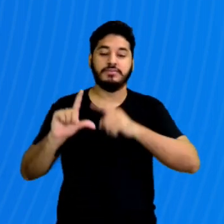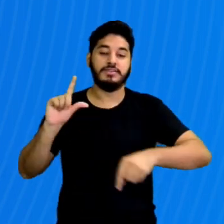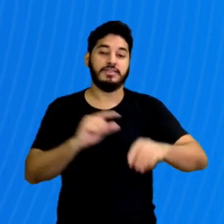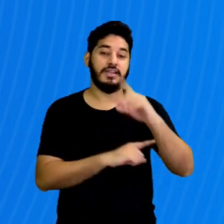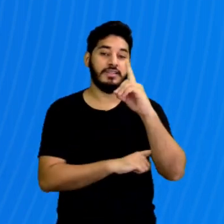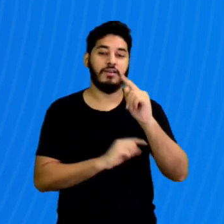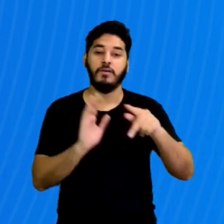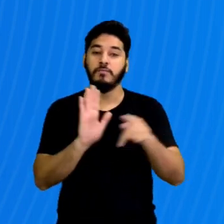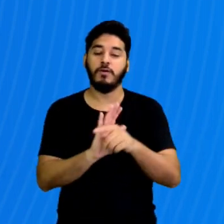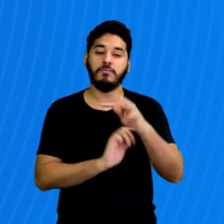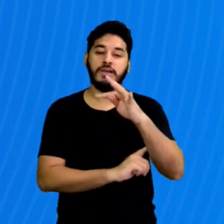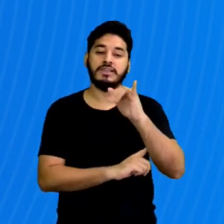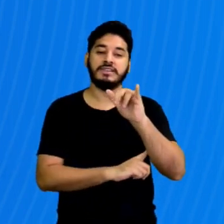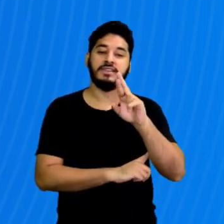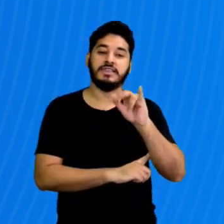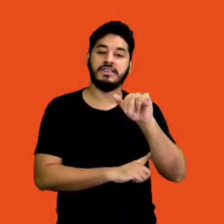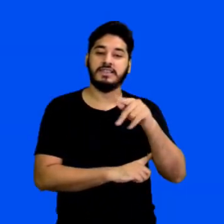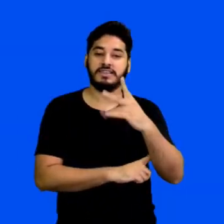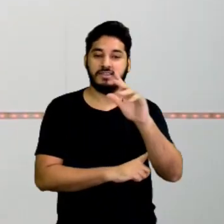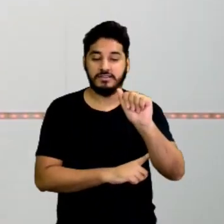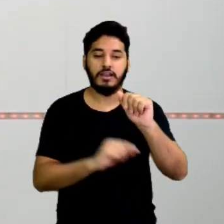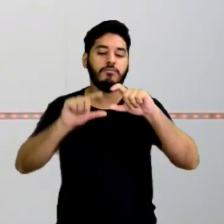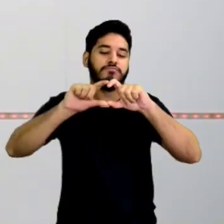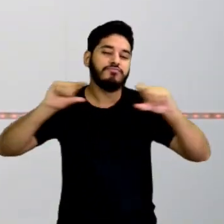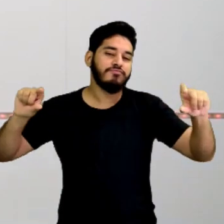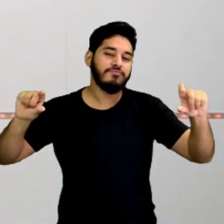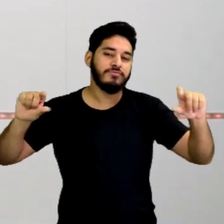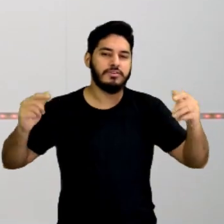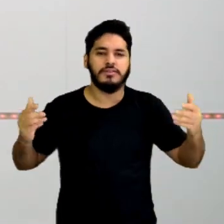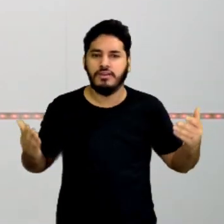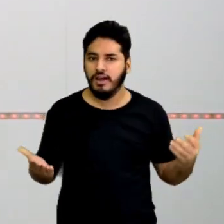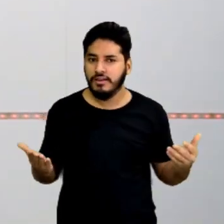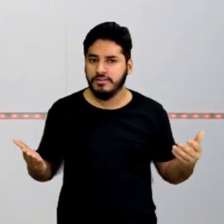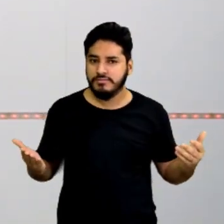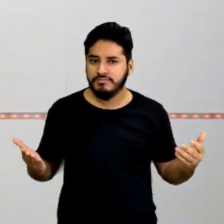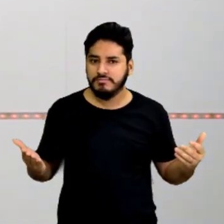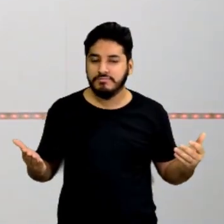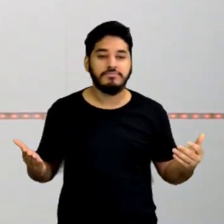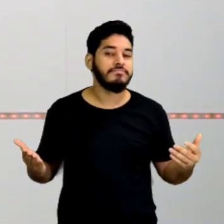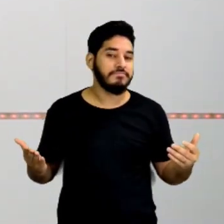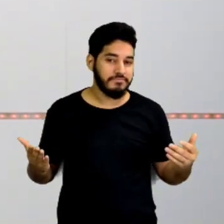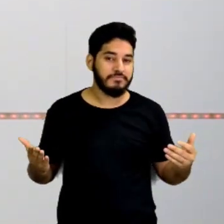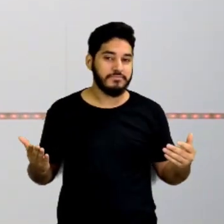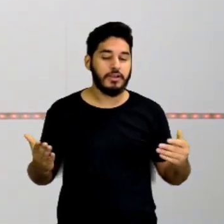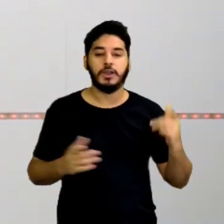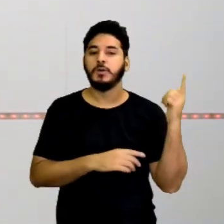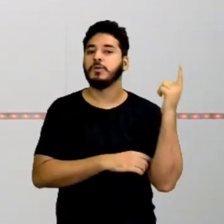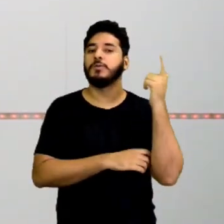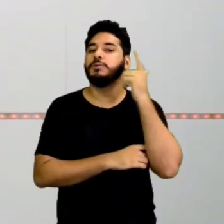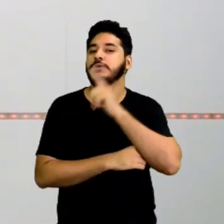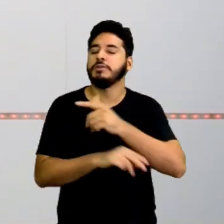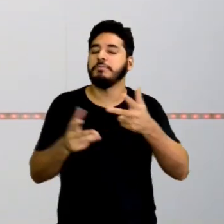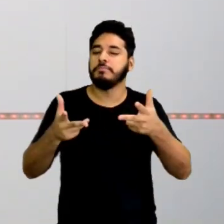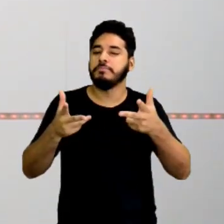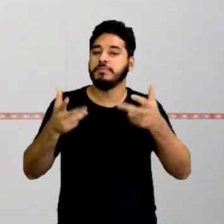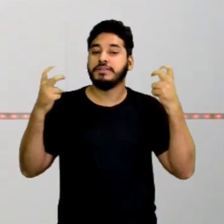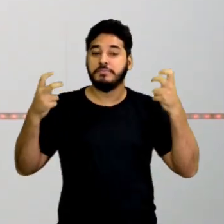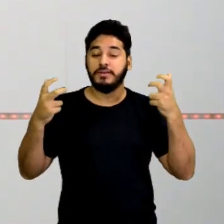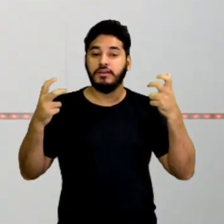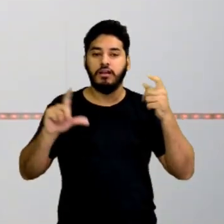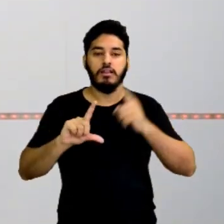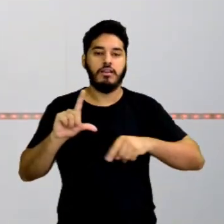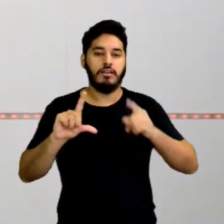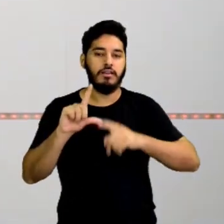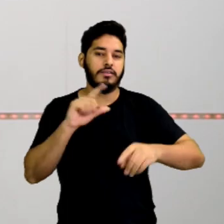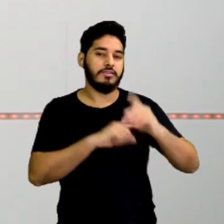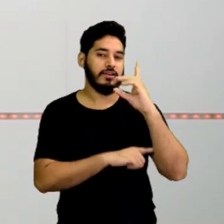uma tirinha. E aí, pessoal? Para quem conseguiu identificar, letra D,